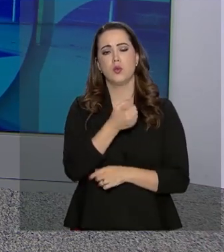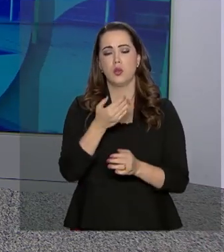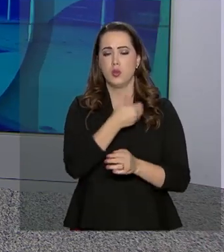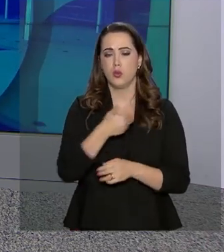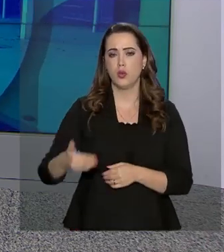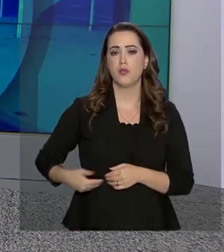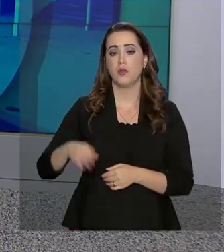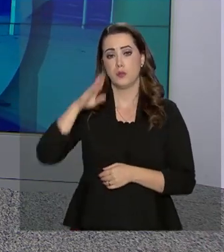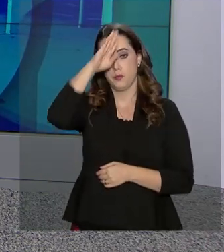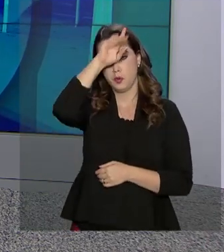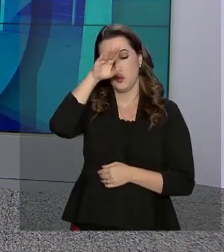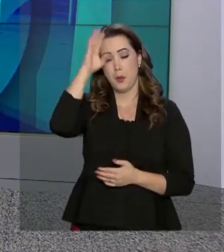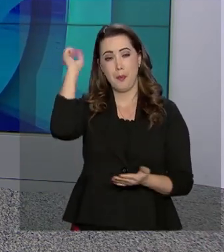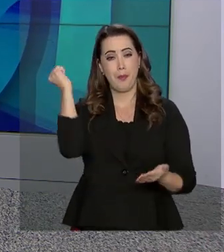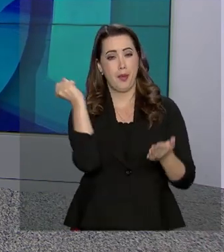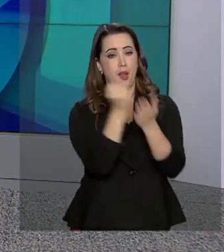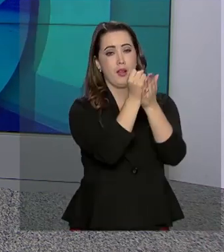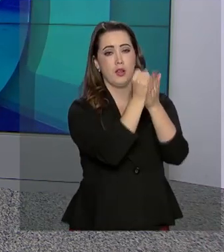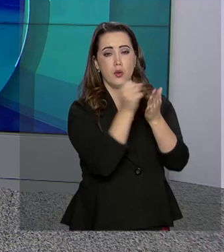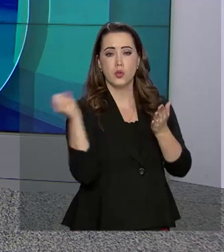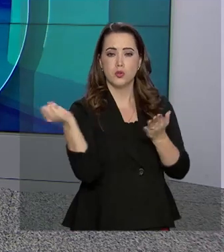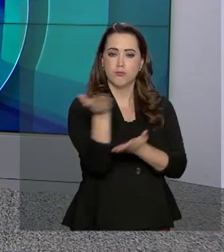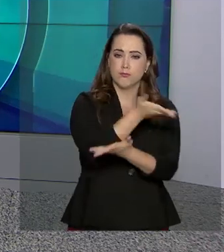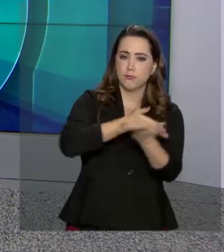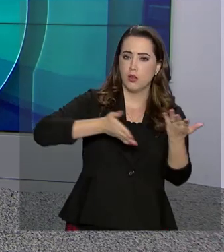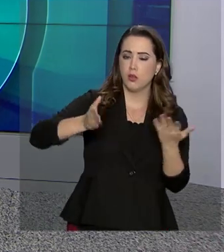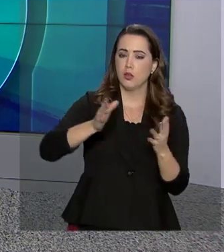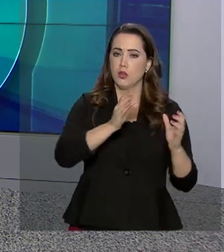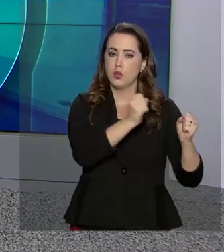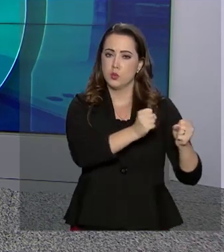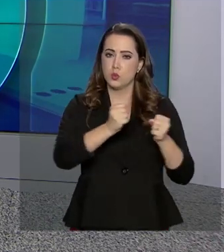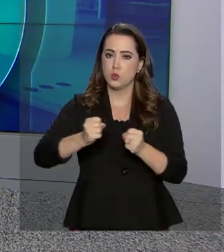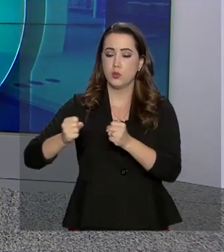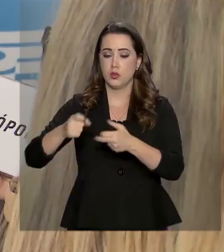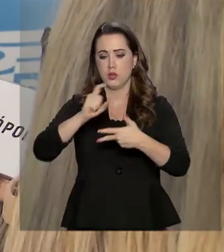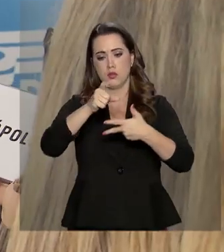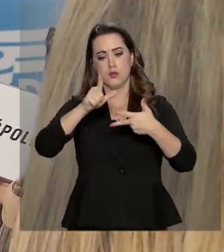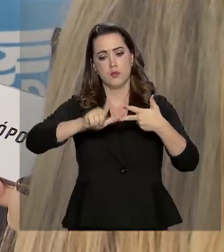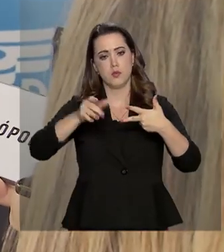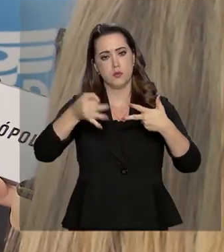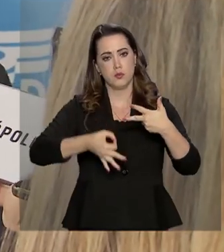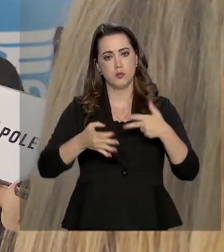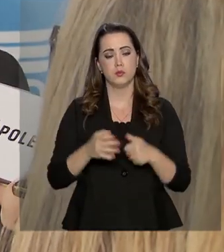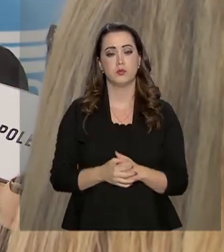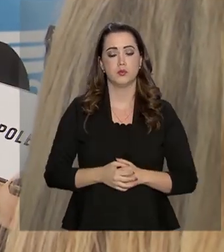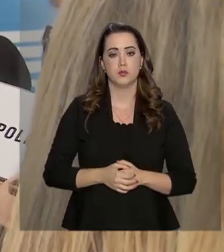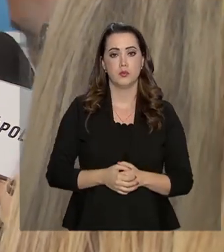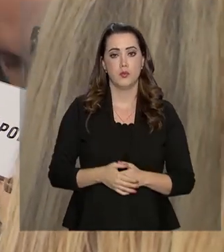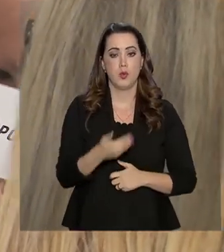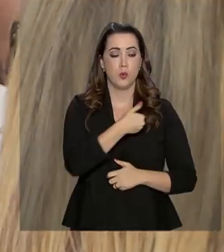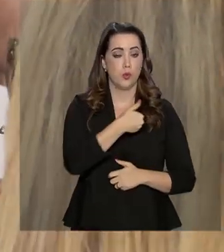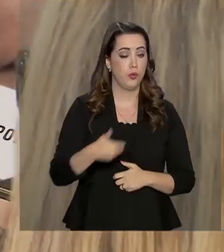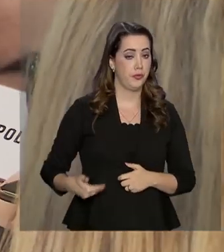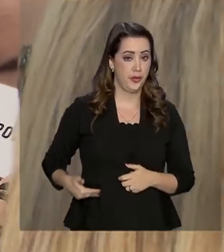nova forma de relação entre os poderes. O governo